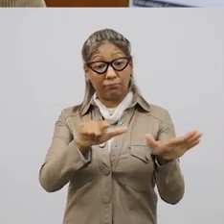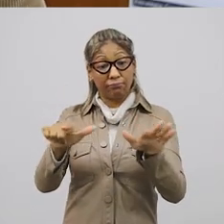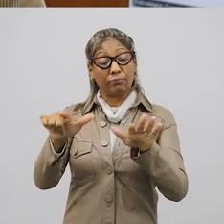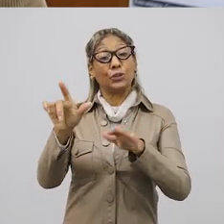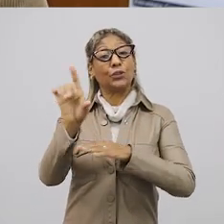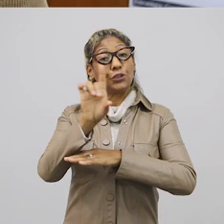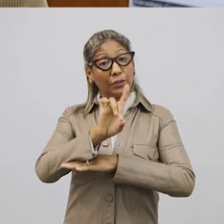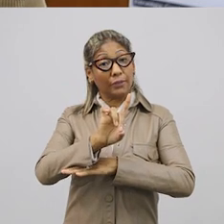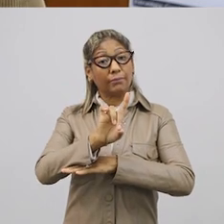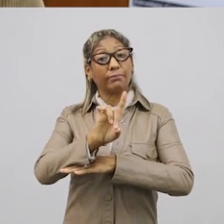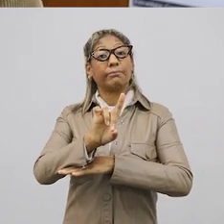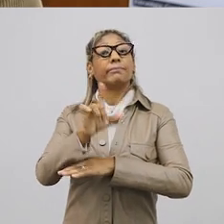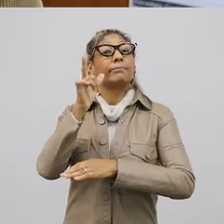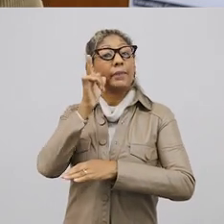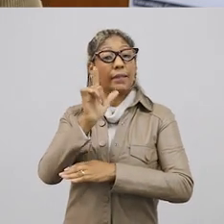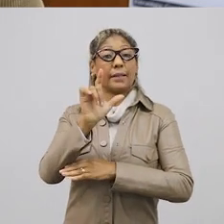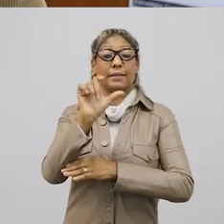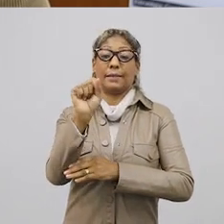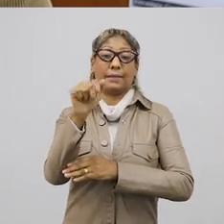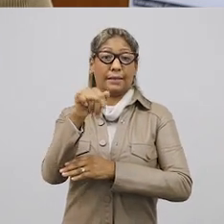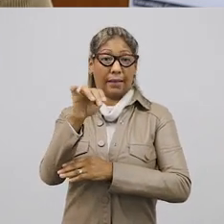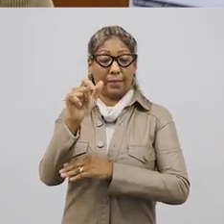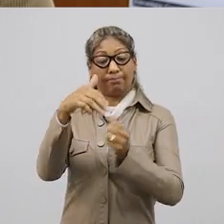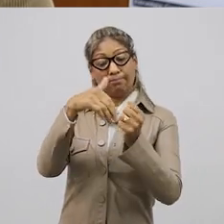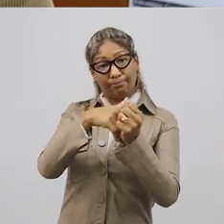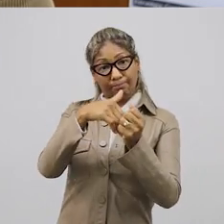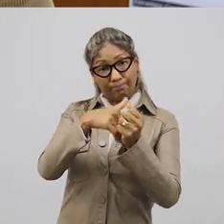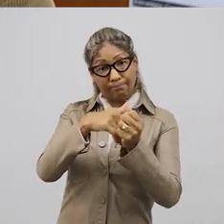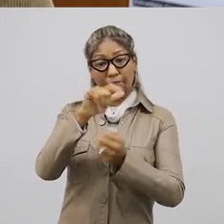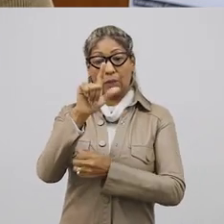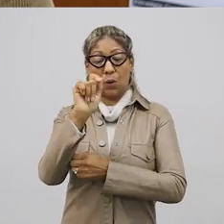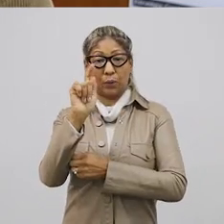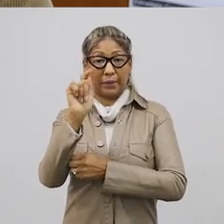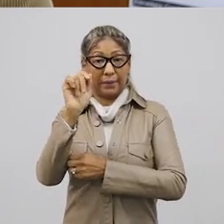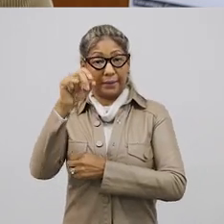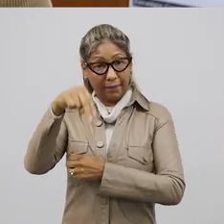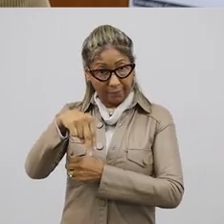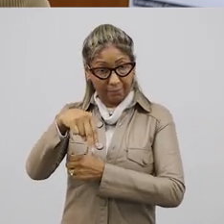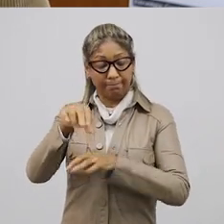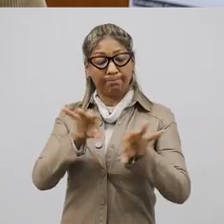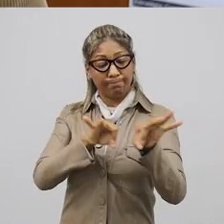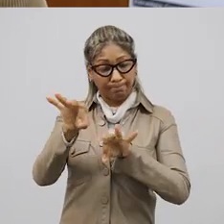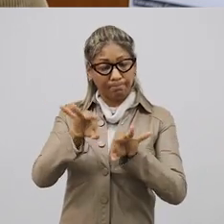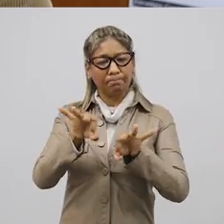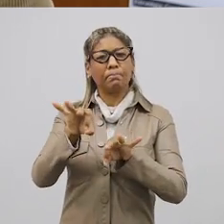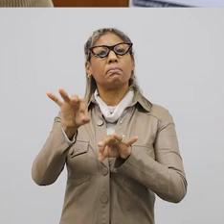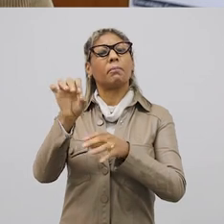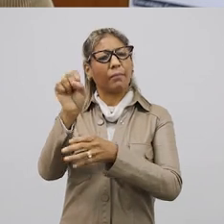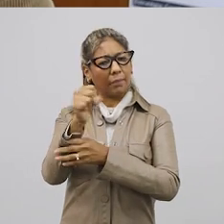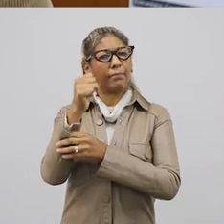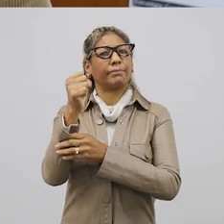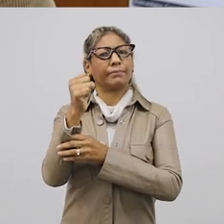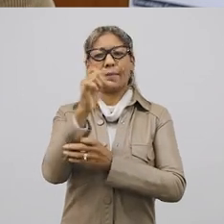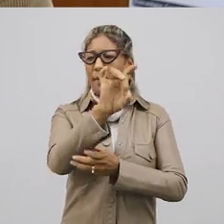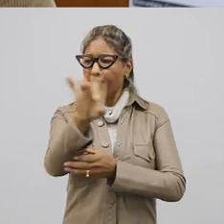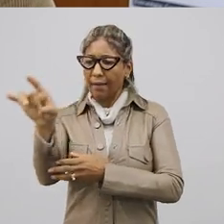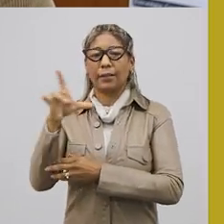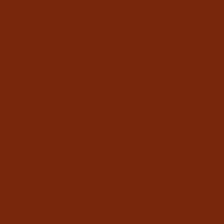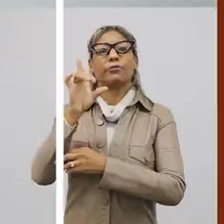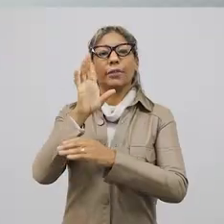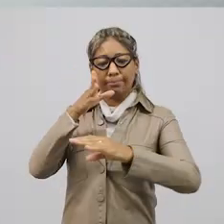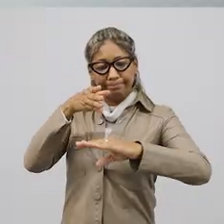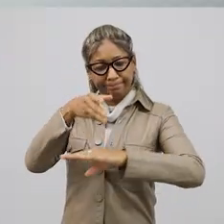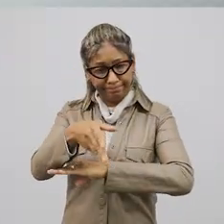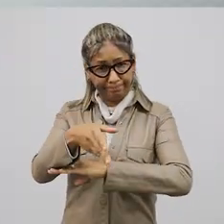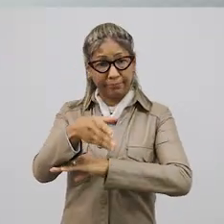nesses primeiros dias, recebendo o seu login e senha e nós estamos com uma força-tarefa que vai garantir que todos tenham acesso.